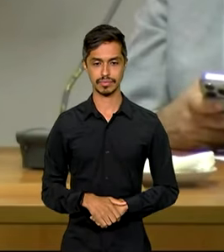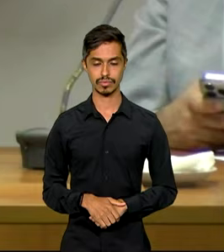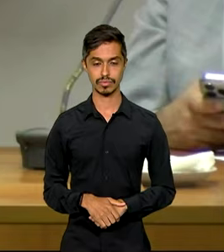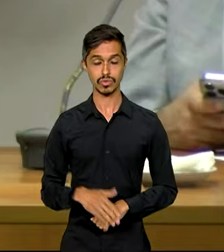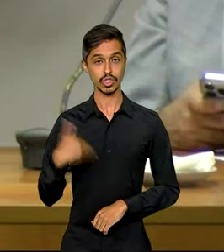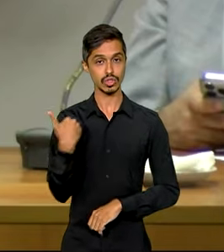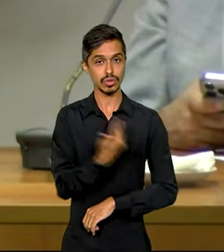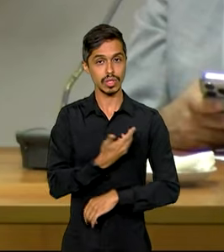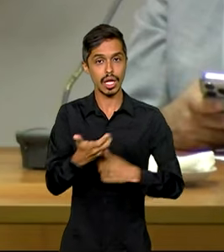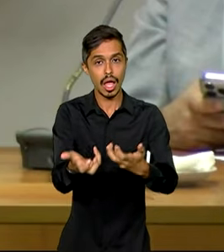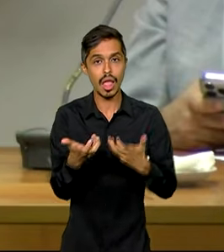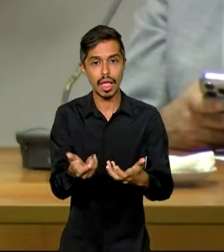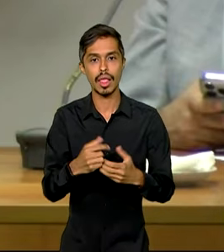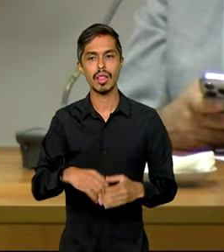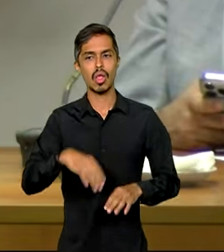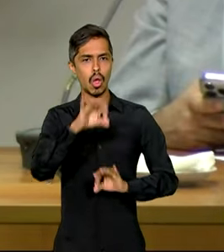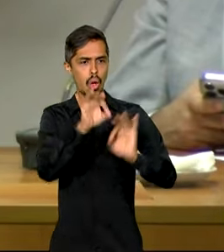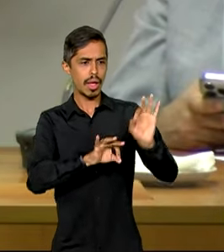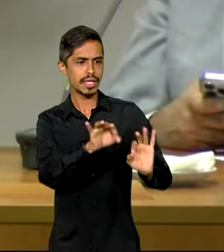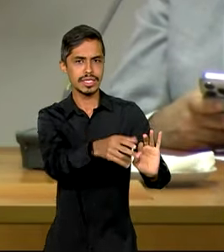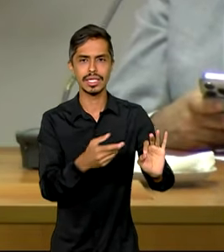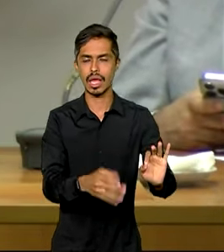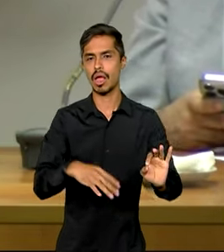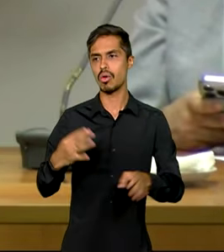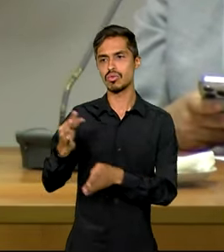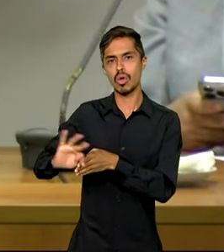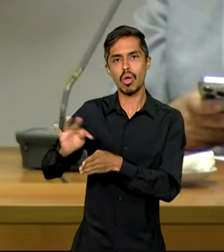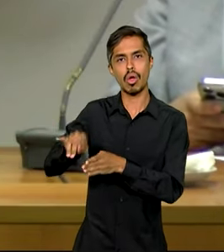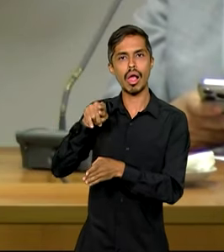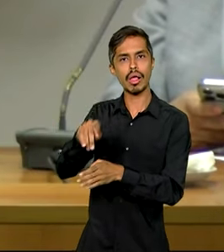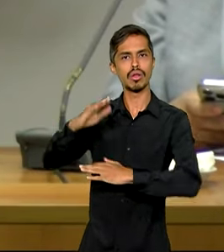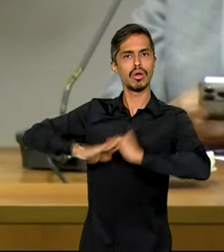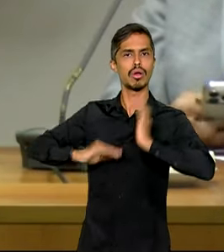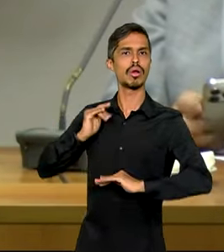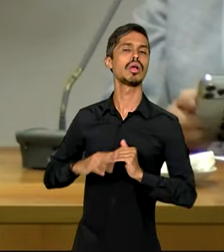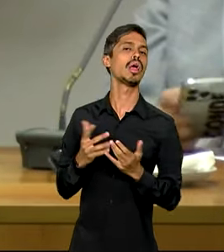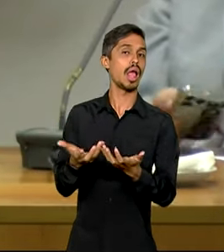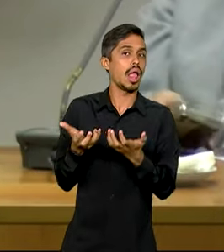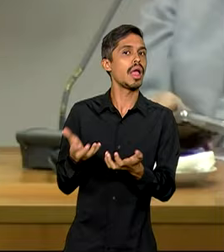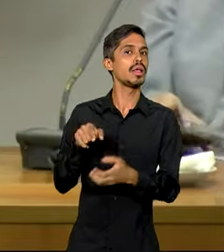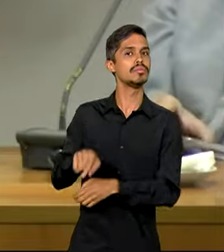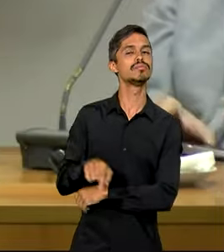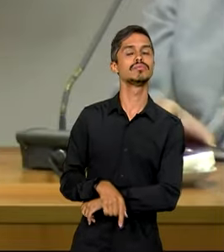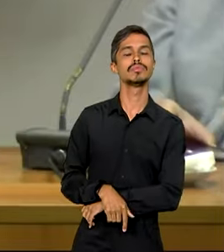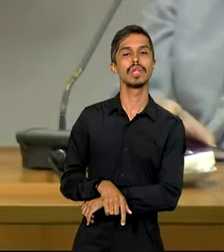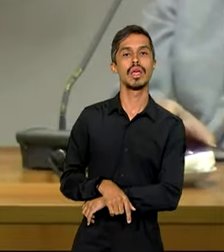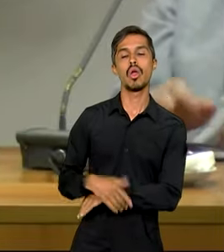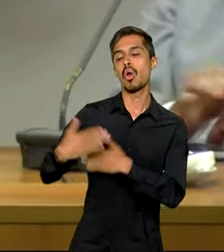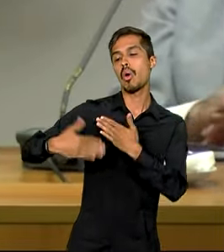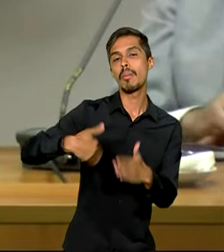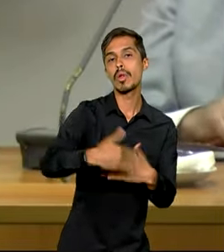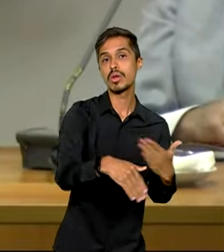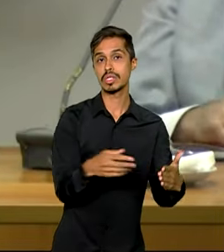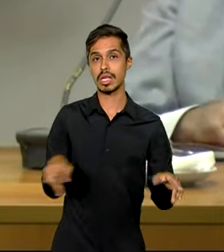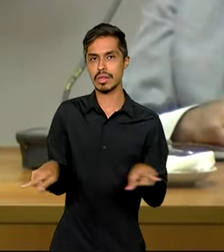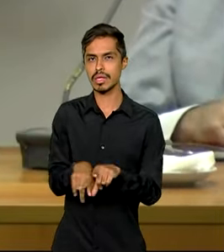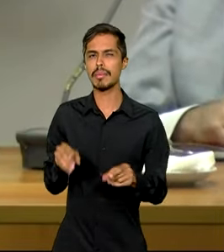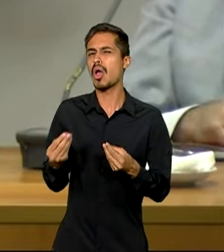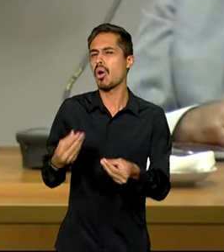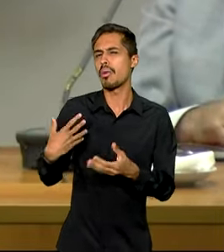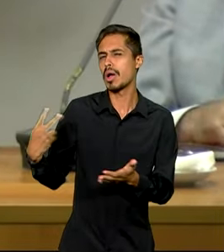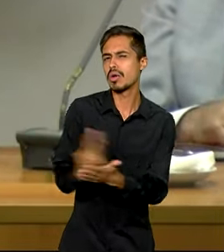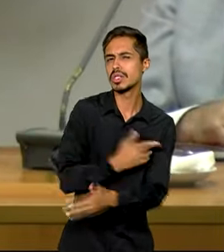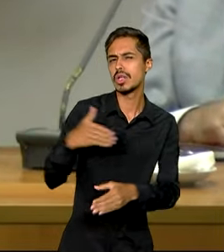Nós queremos regulamentar a atividade dos conselhos tutelares. Isso é outra coisa. Regulamentar o processo, inclusive, o processo